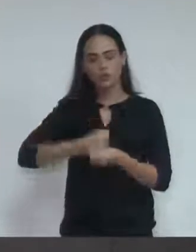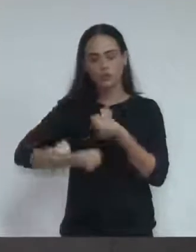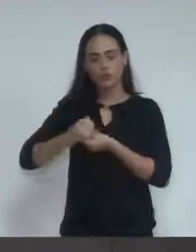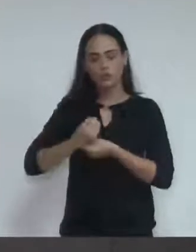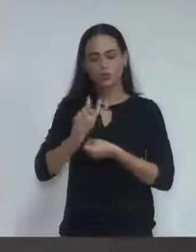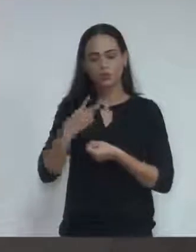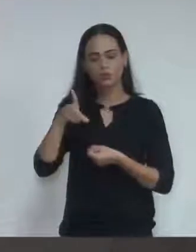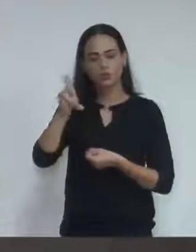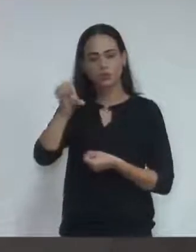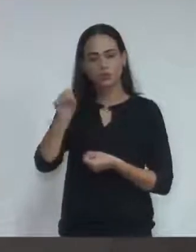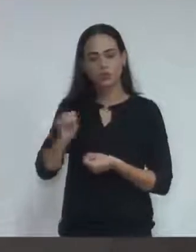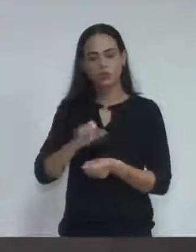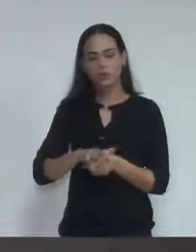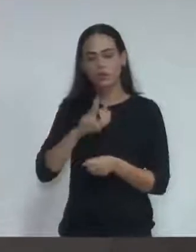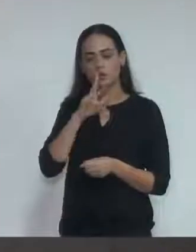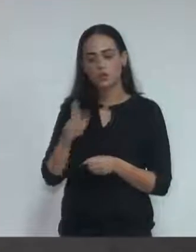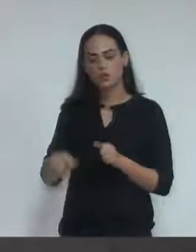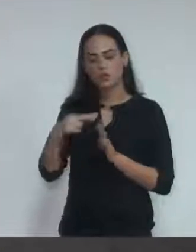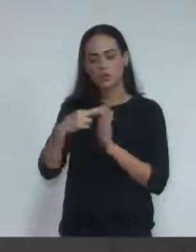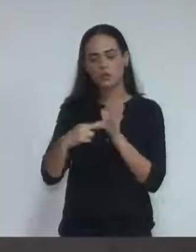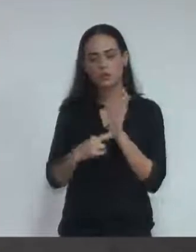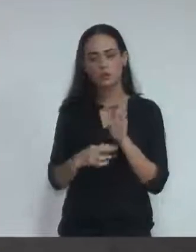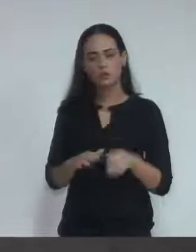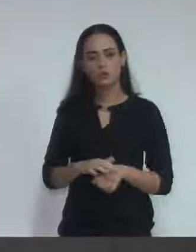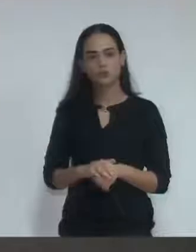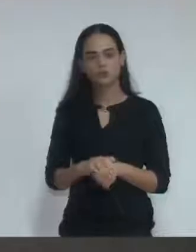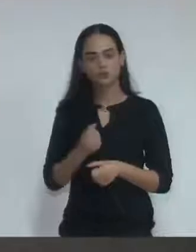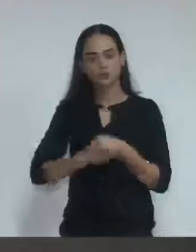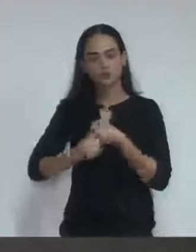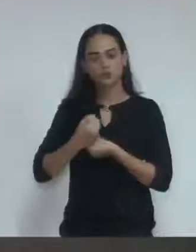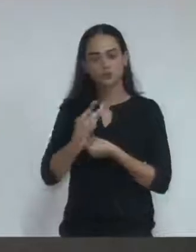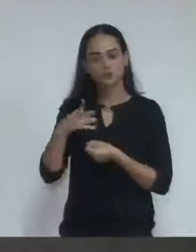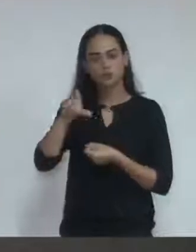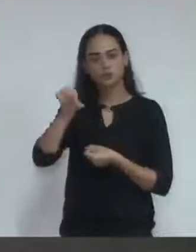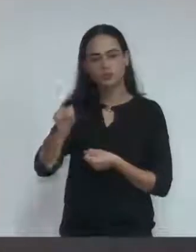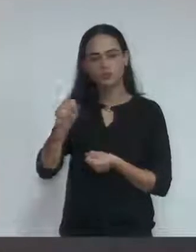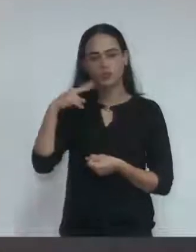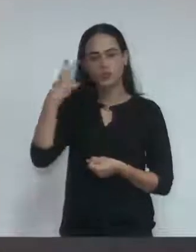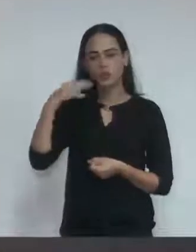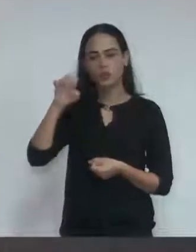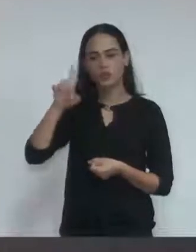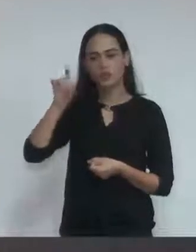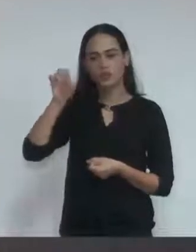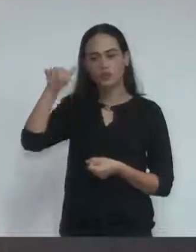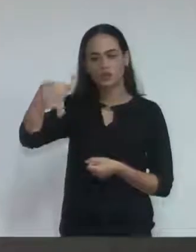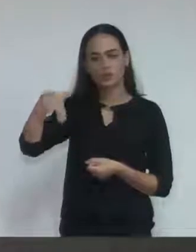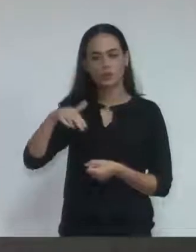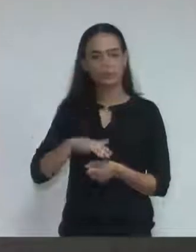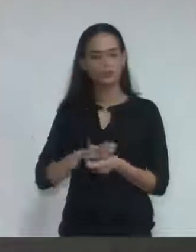requerimento número 18 de 2018, de autoria do vereador Edson PC. Encaminhe-se.